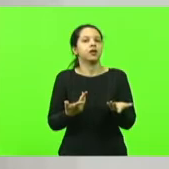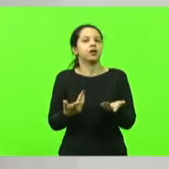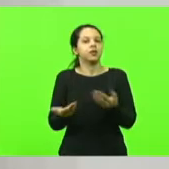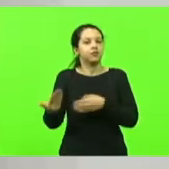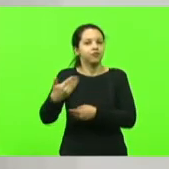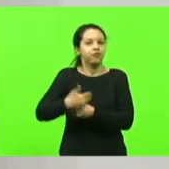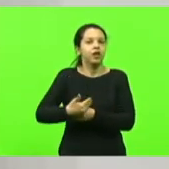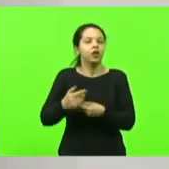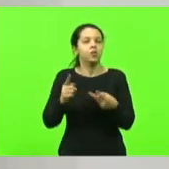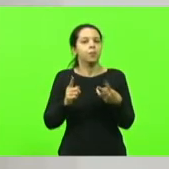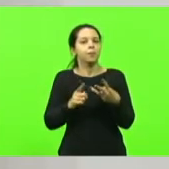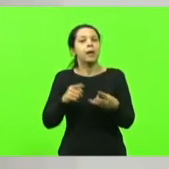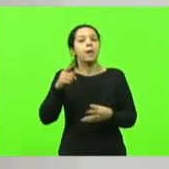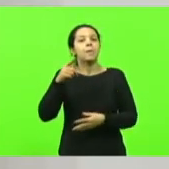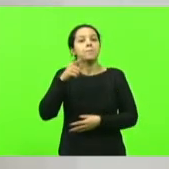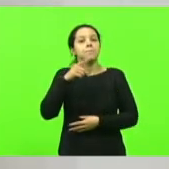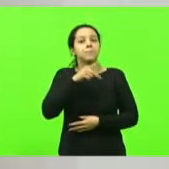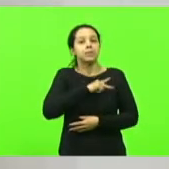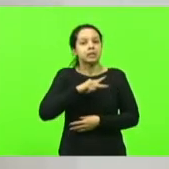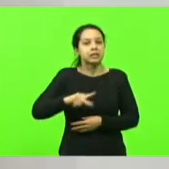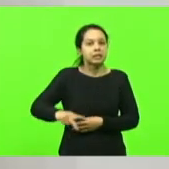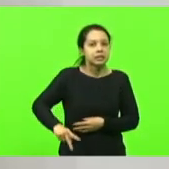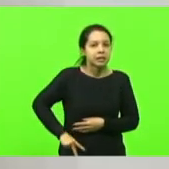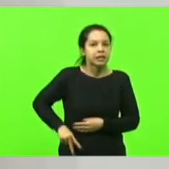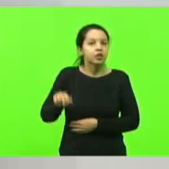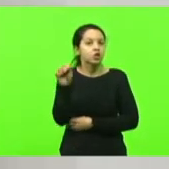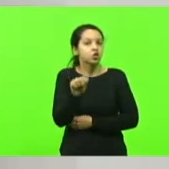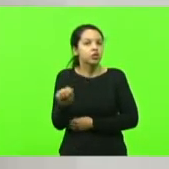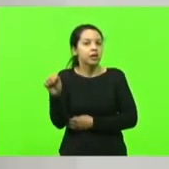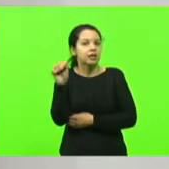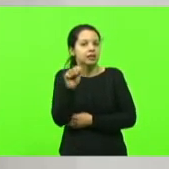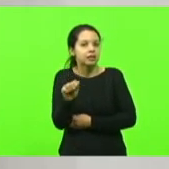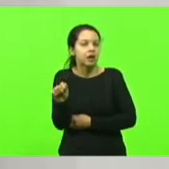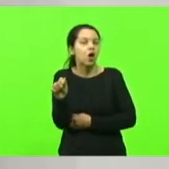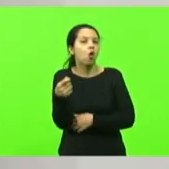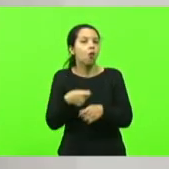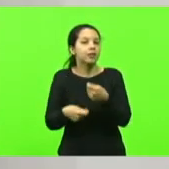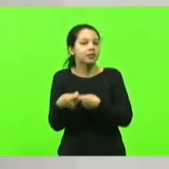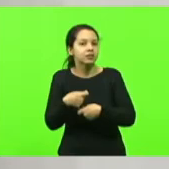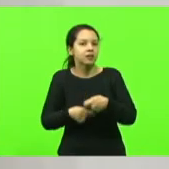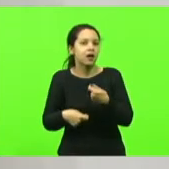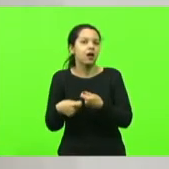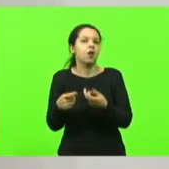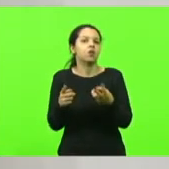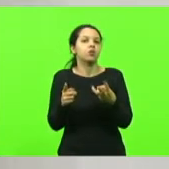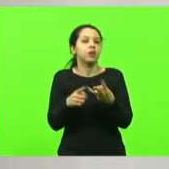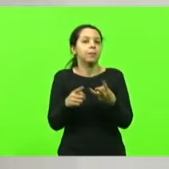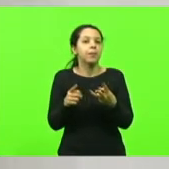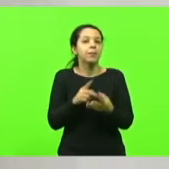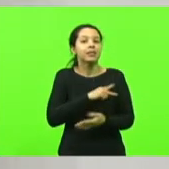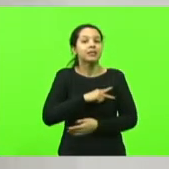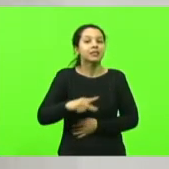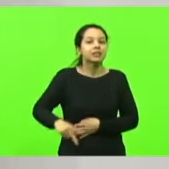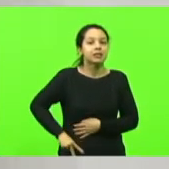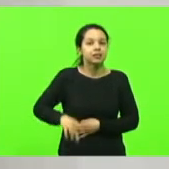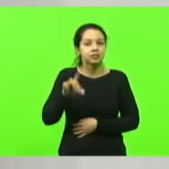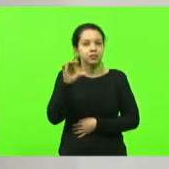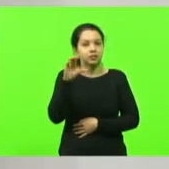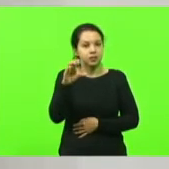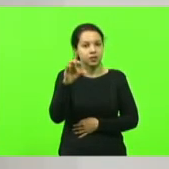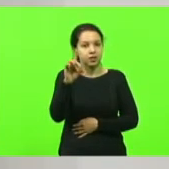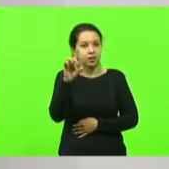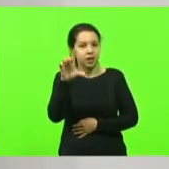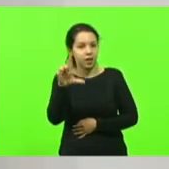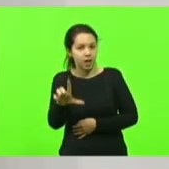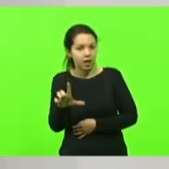Associação Comercial de Salete, o Rafael, e o presidente do CDL, Cleiton Antunes dos Santos. Eles